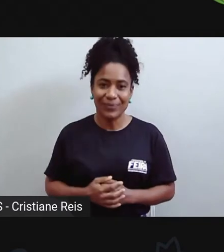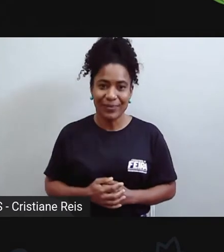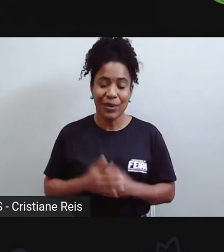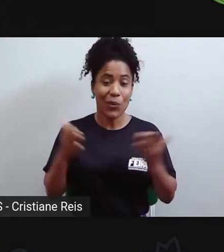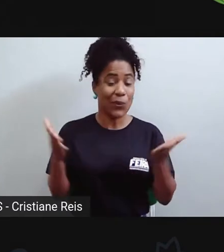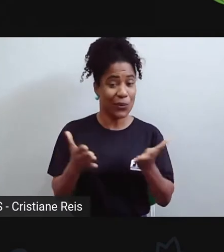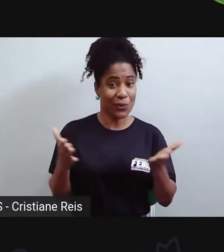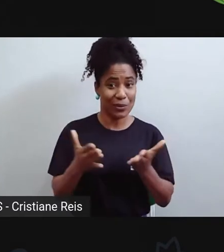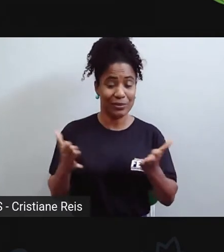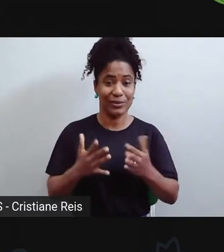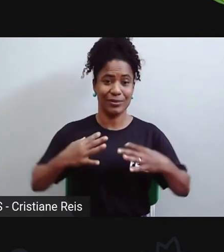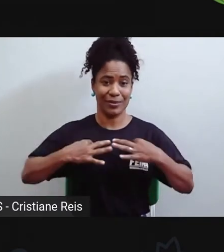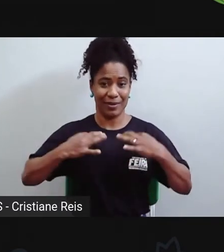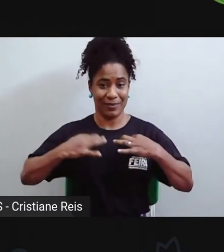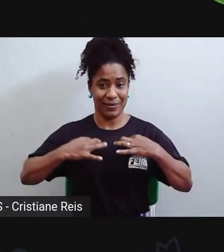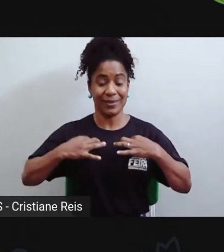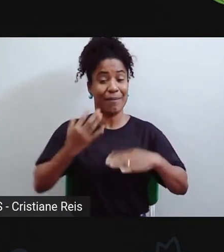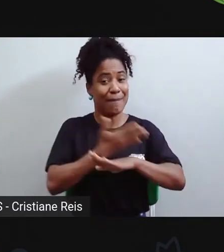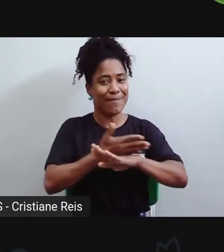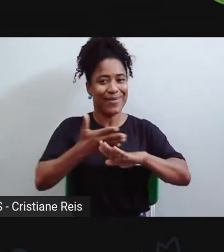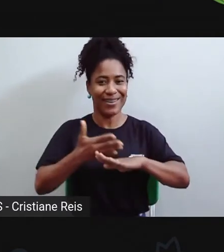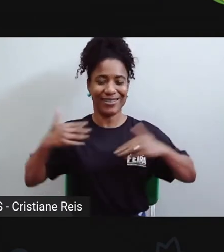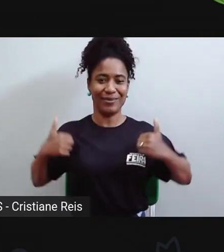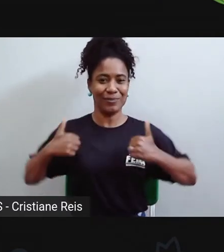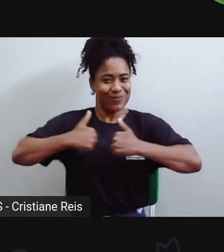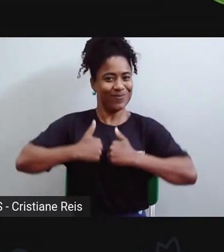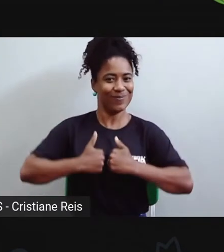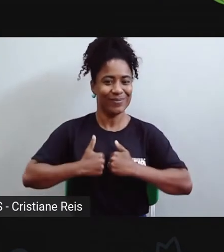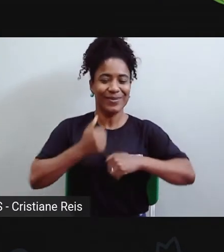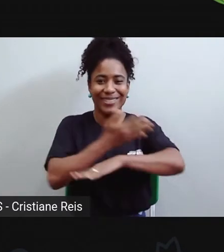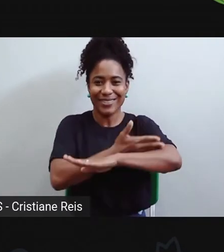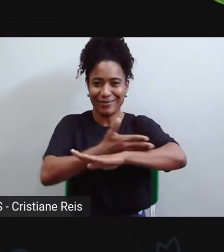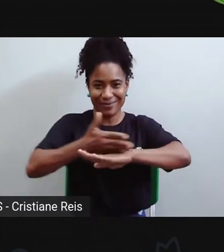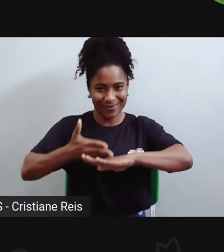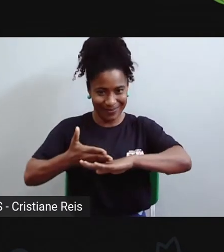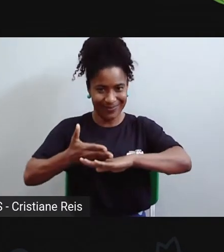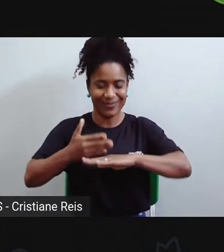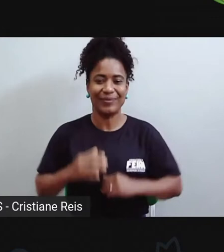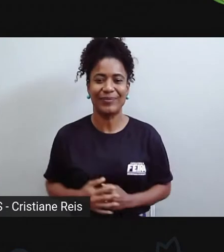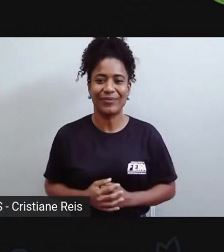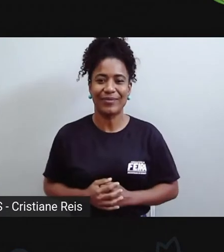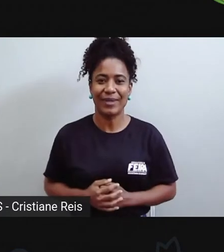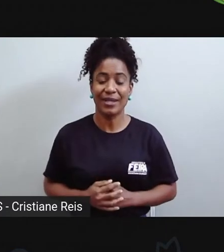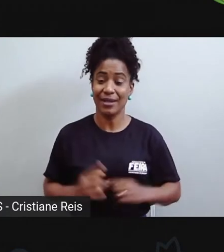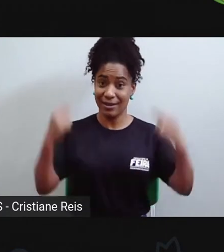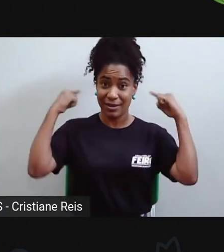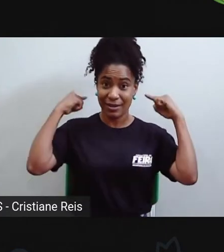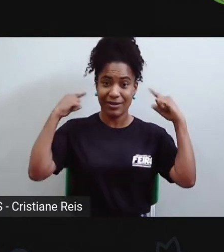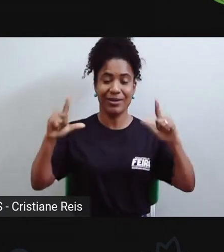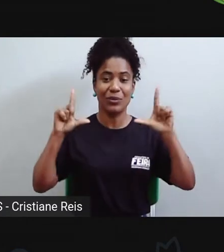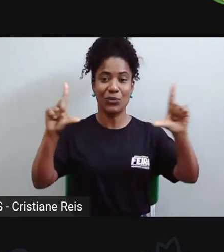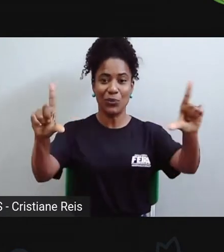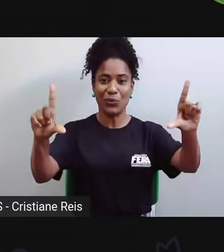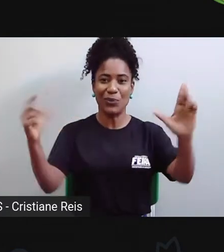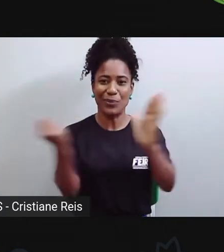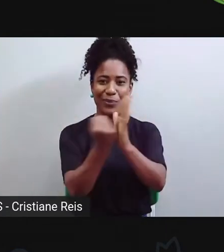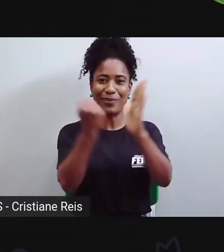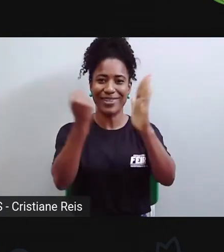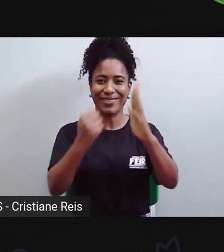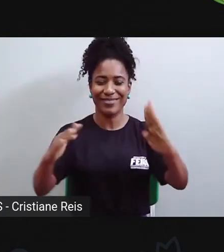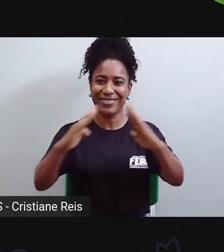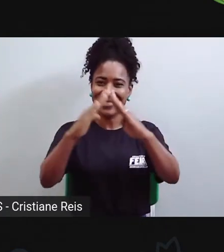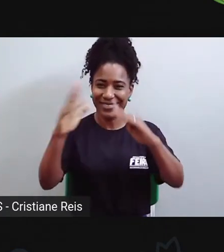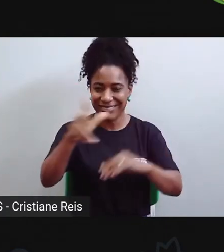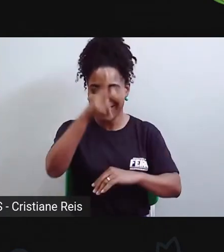eu tô vestindo uma camisa branca, por cima dessa camisa um jaleco também branco. Atrás de mim tem um painel com a logomarca da